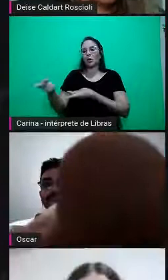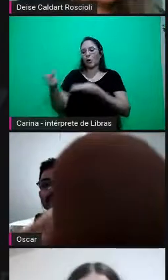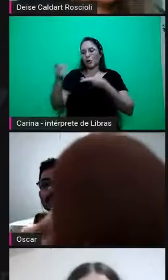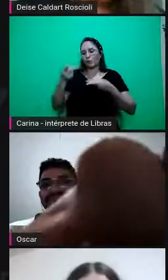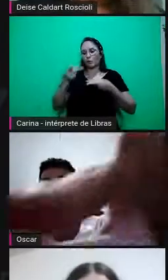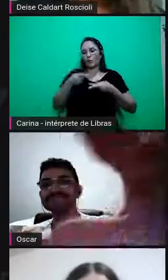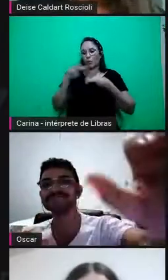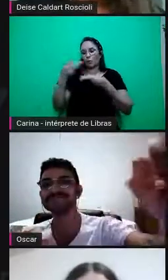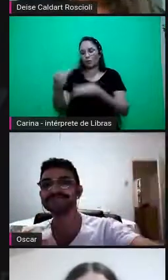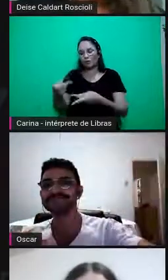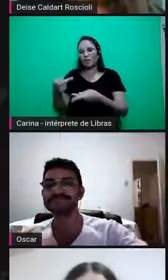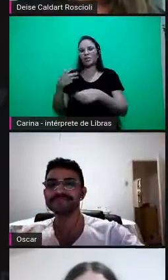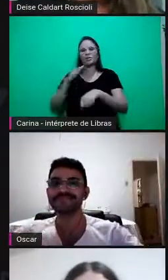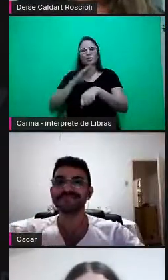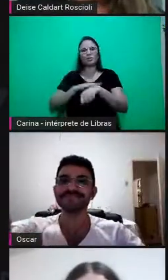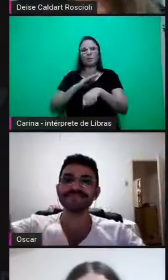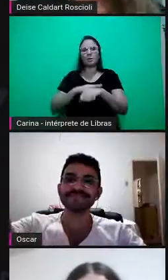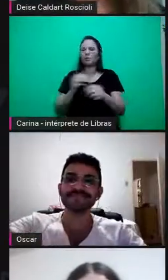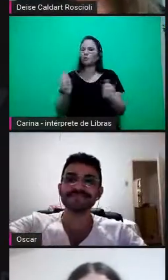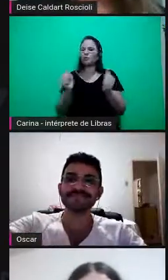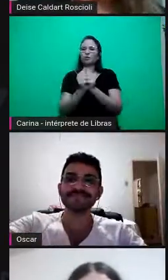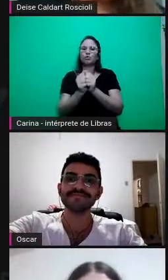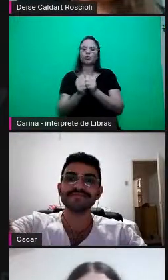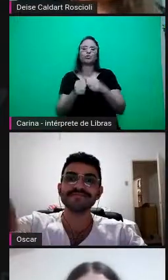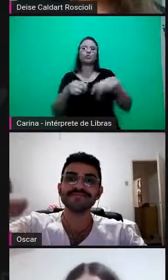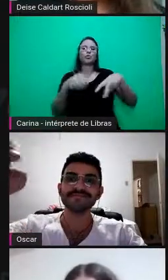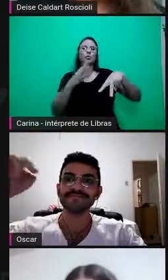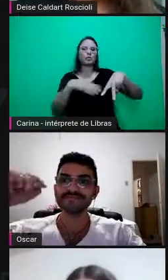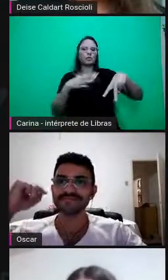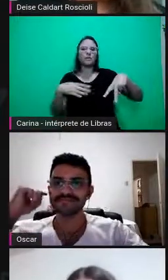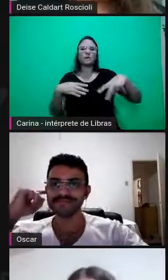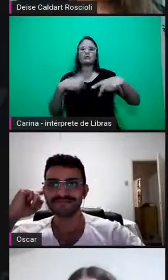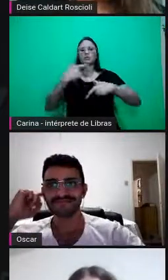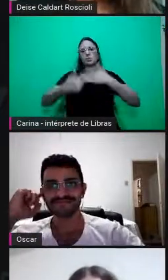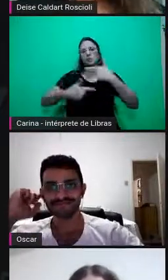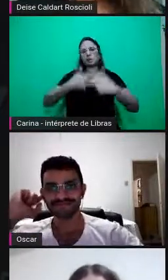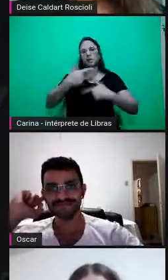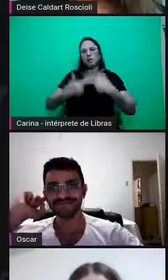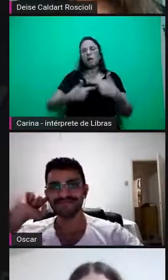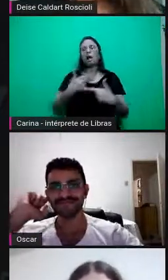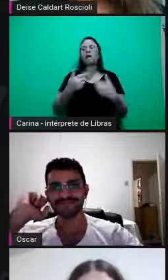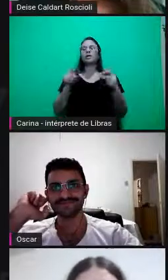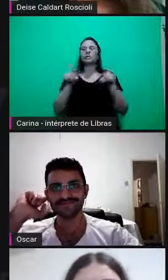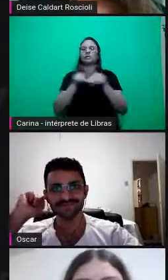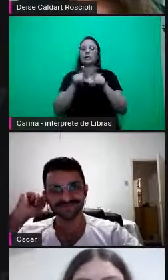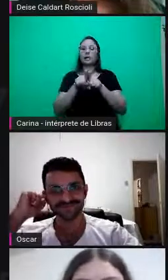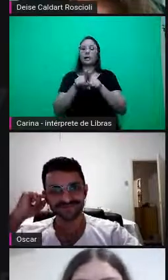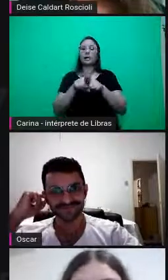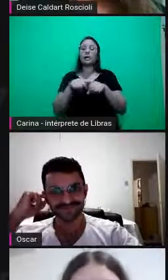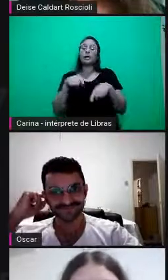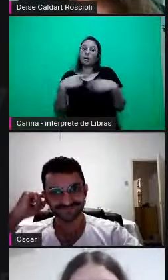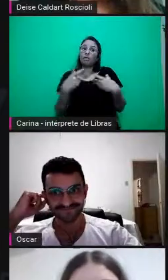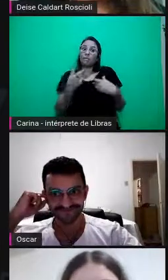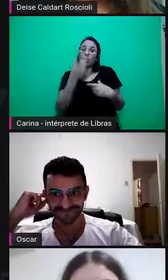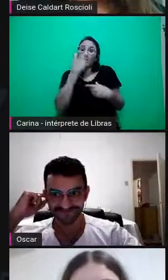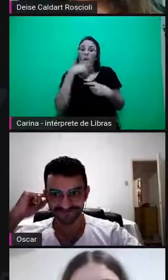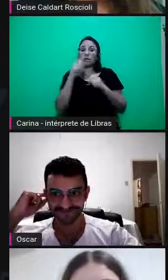NEPGIS de vocês, pelo trabalho construído, e acho que cada vez mais o caminho é a gente fazer ações